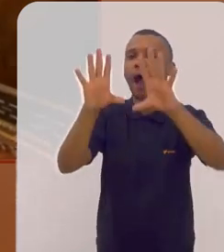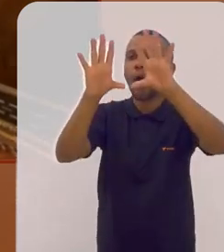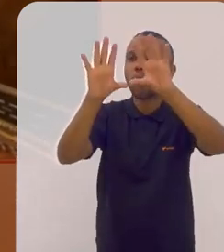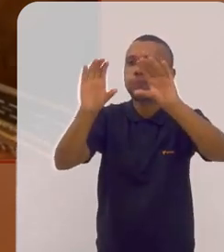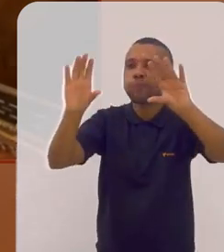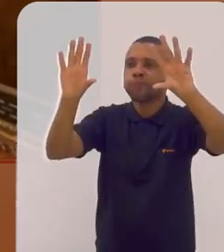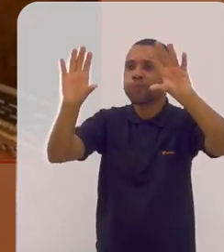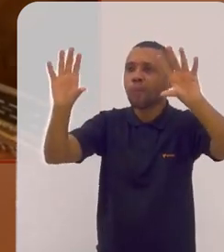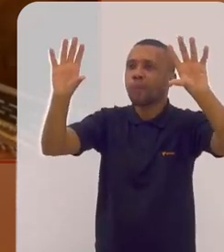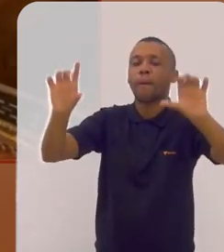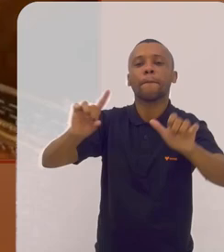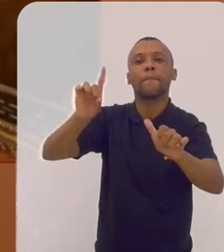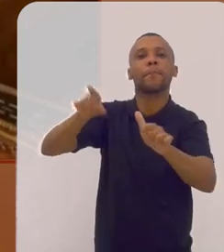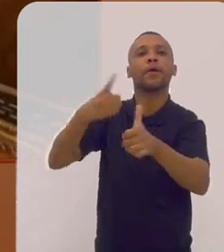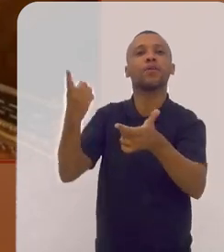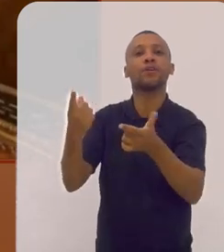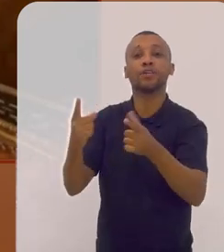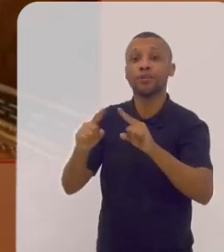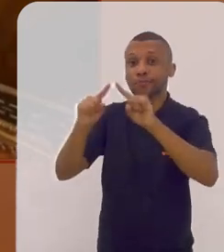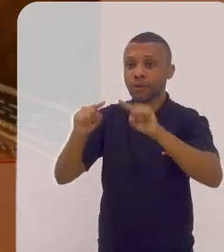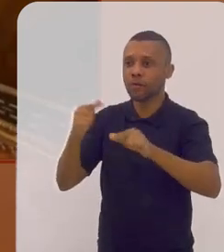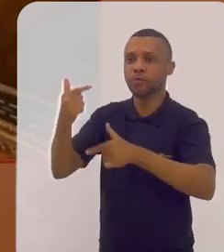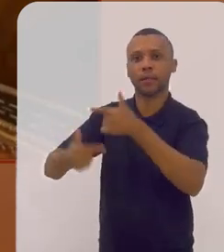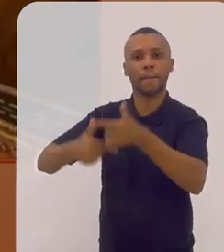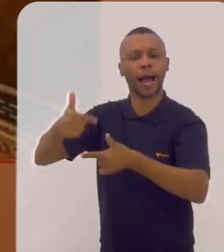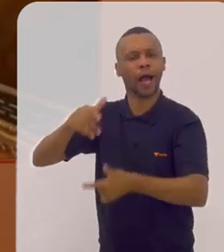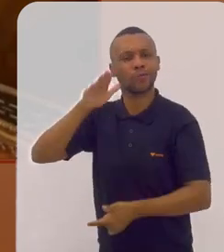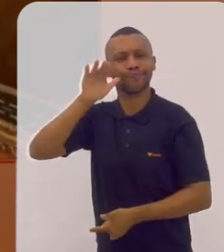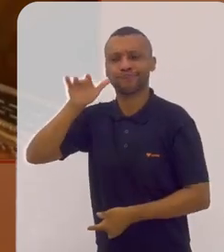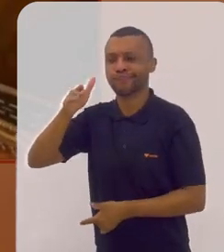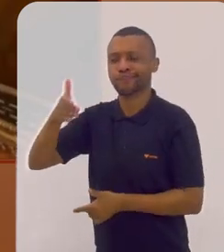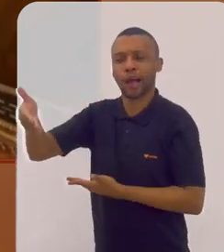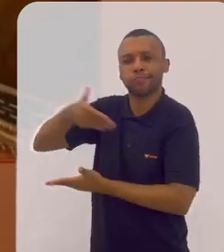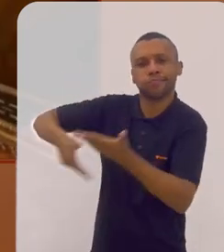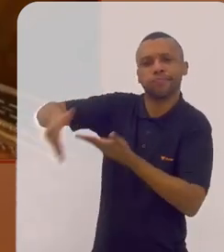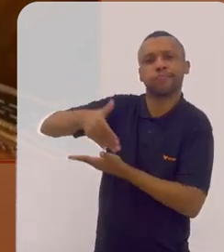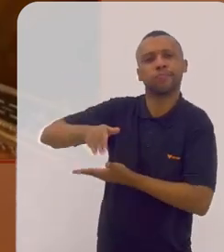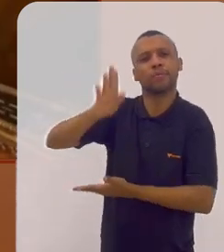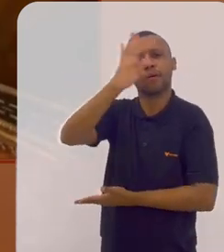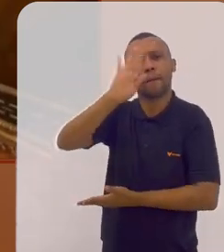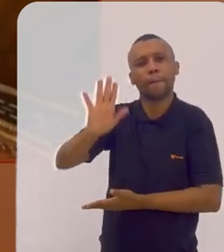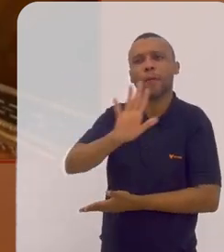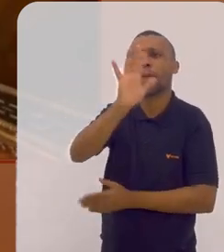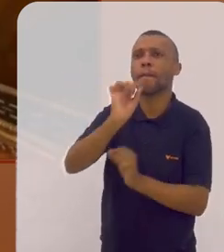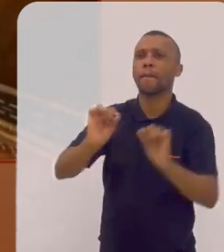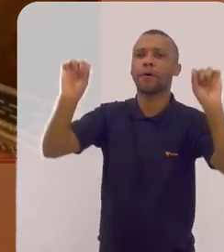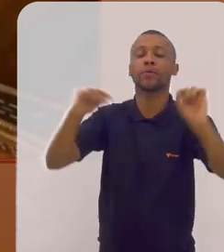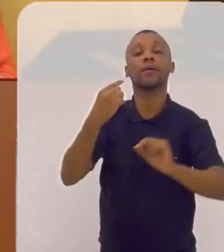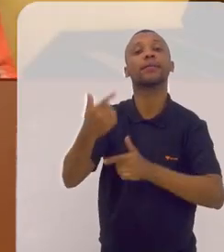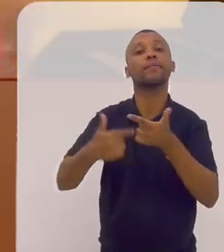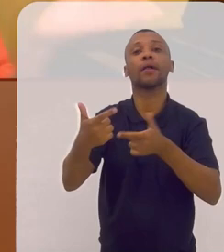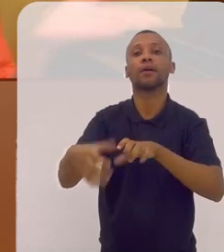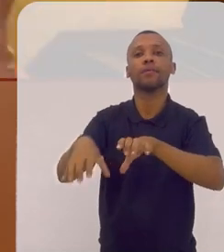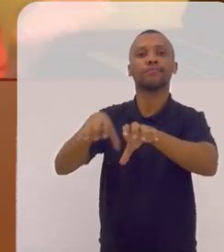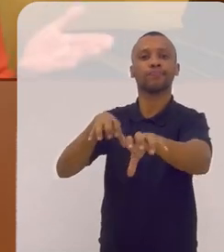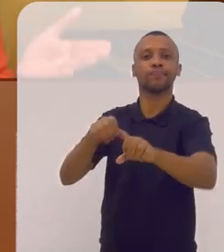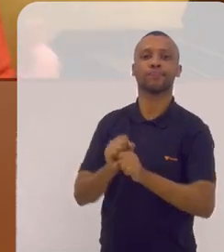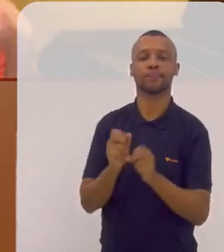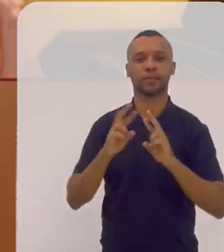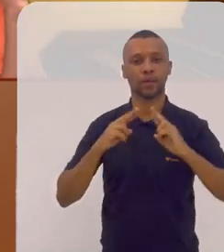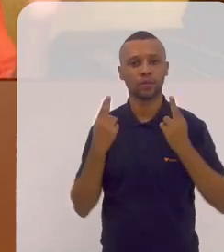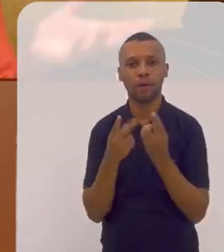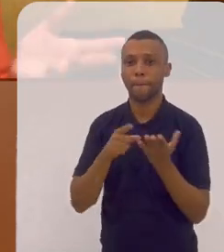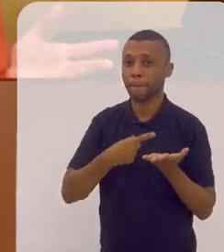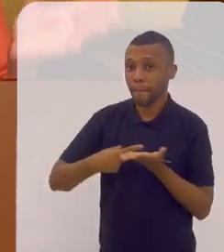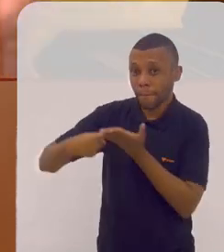né porque primeiro que os colaboradores estão espalhados pelo Brasil todo então a gente trabalha muito remotamente